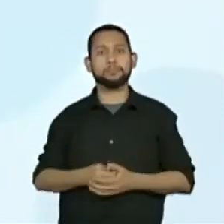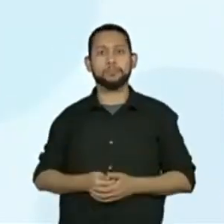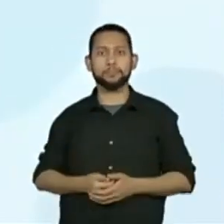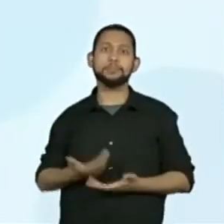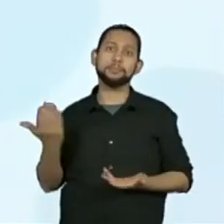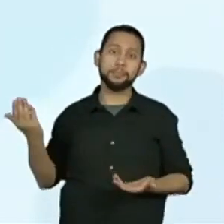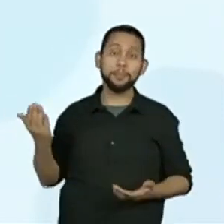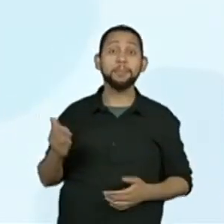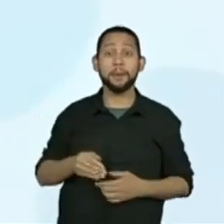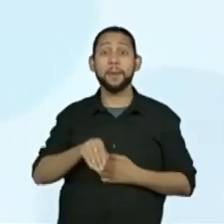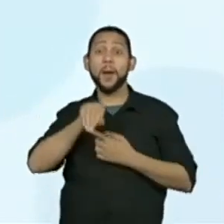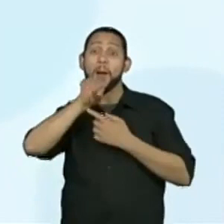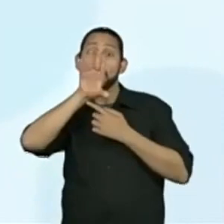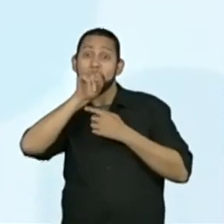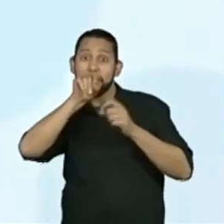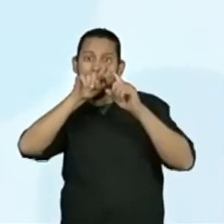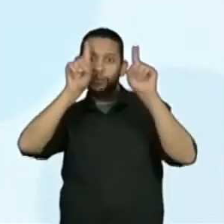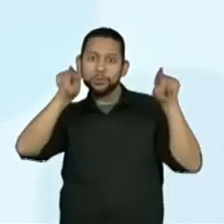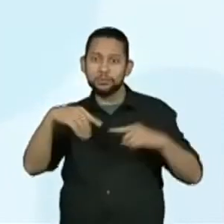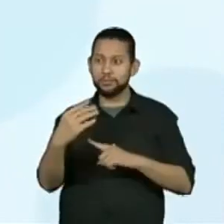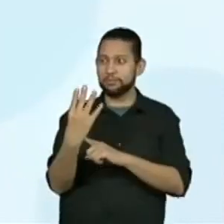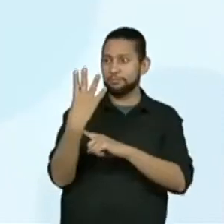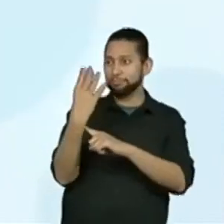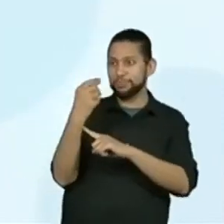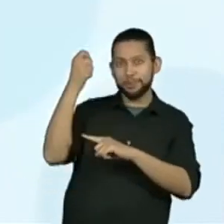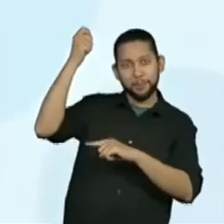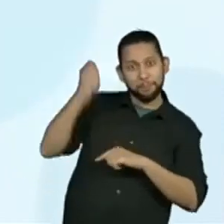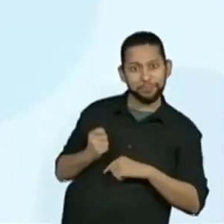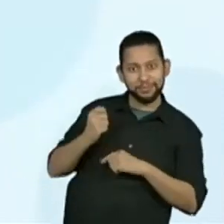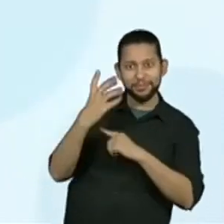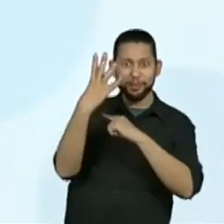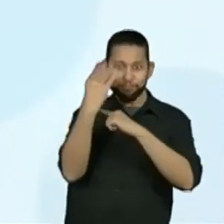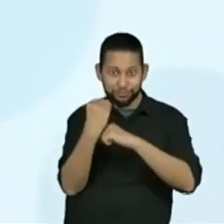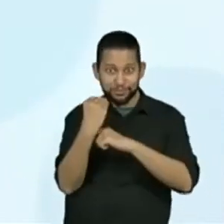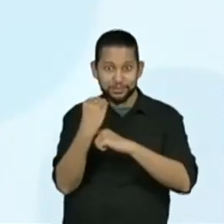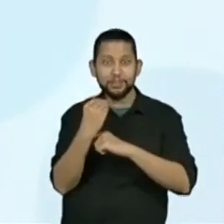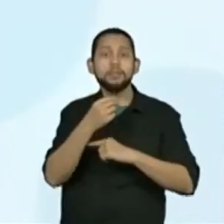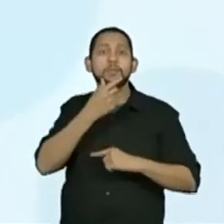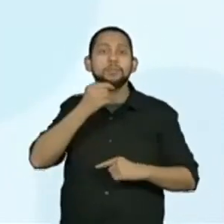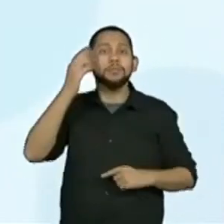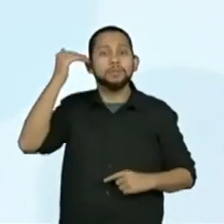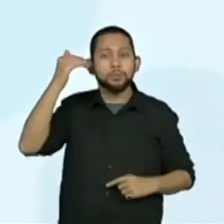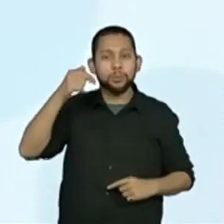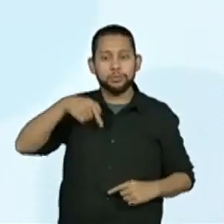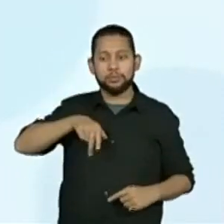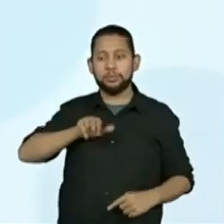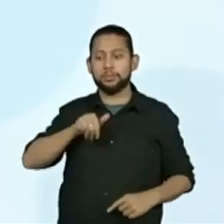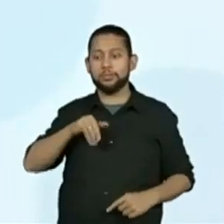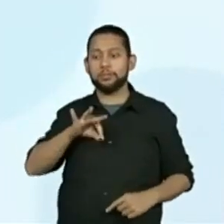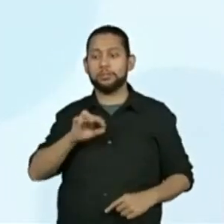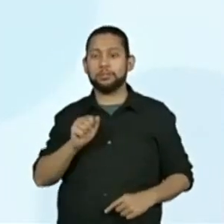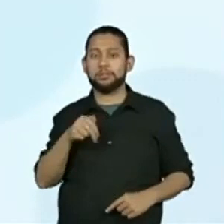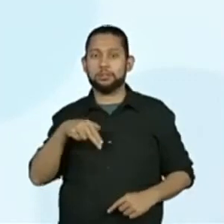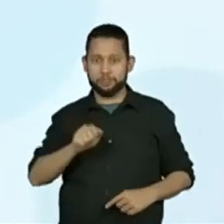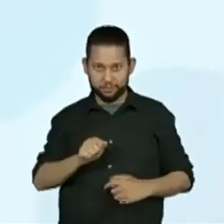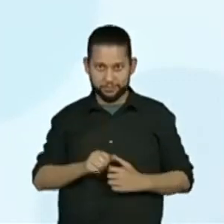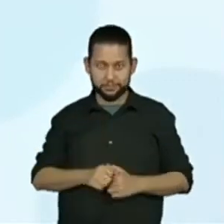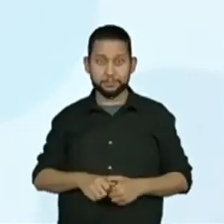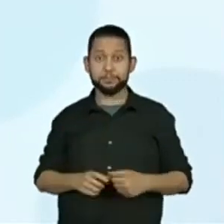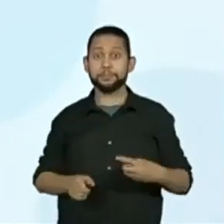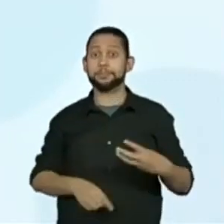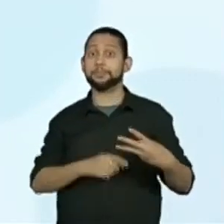O Pato Tira Retrato, de Mário Quintana. E o que? A última, a